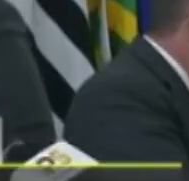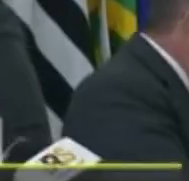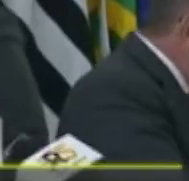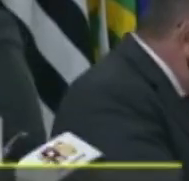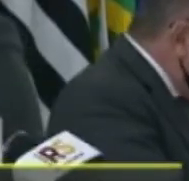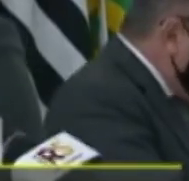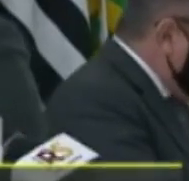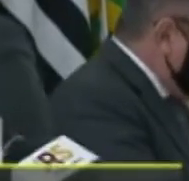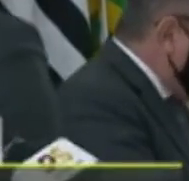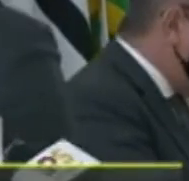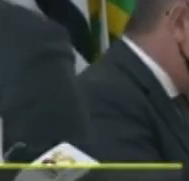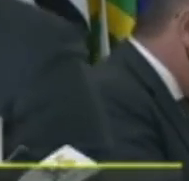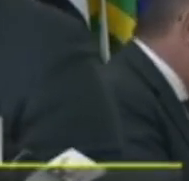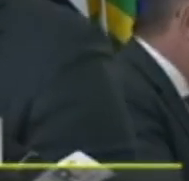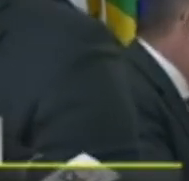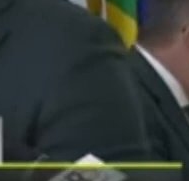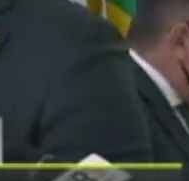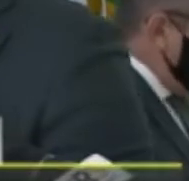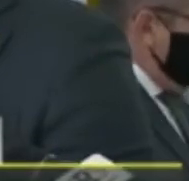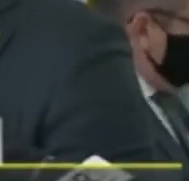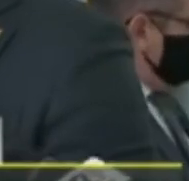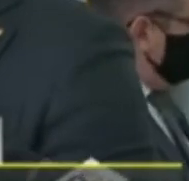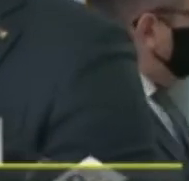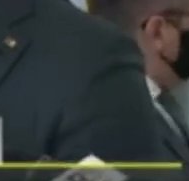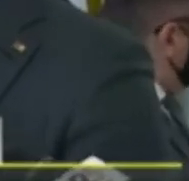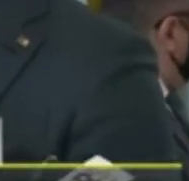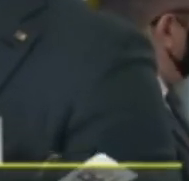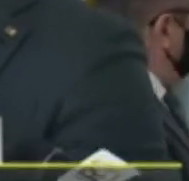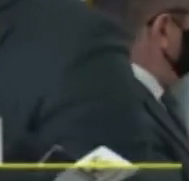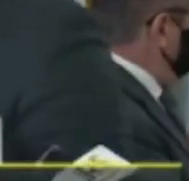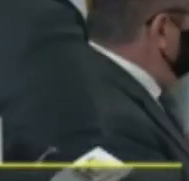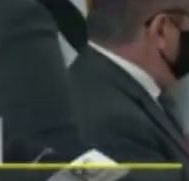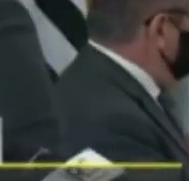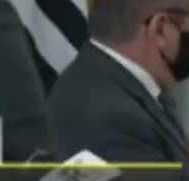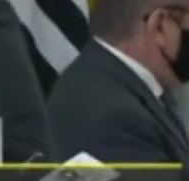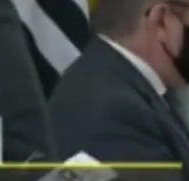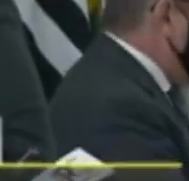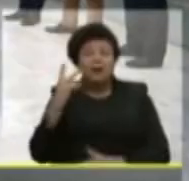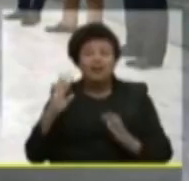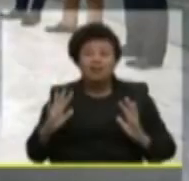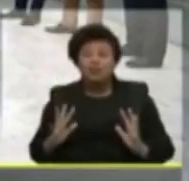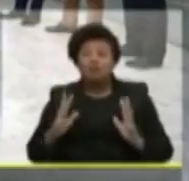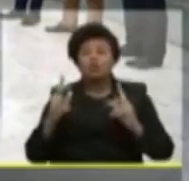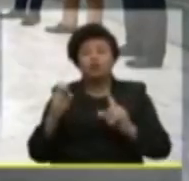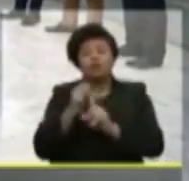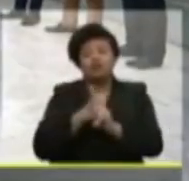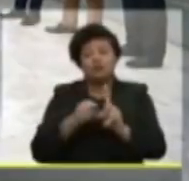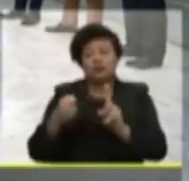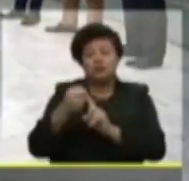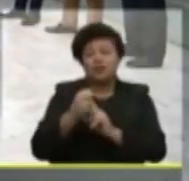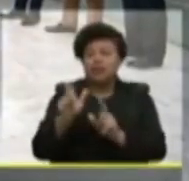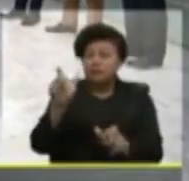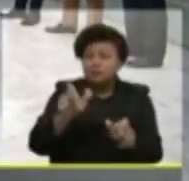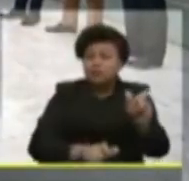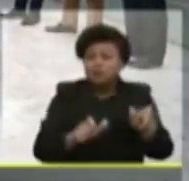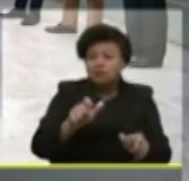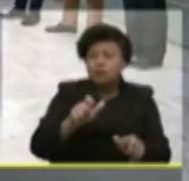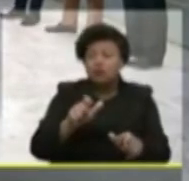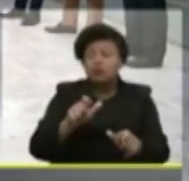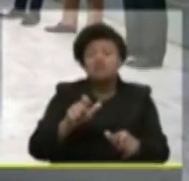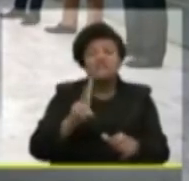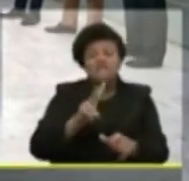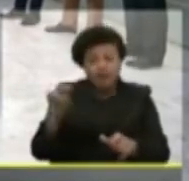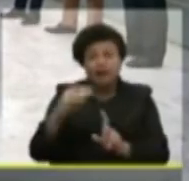Protocolada em regime de urgência, a reforma tributária terá 30 dias para ser analisada antes de começar a trancar a pauta da